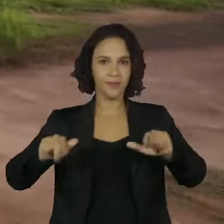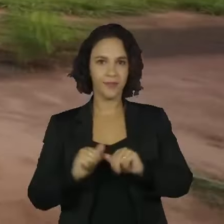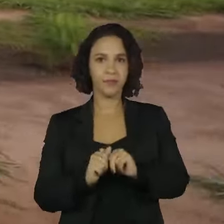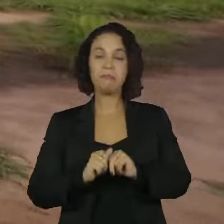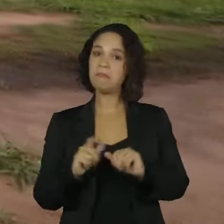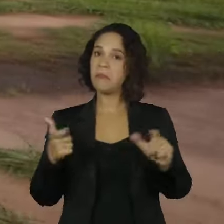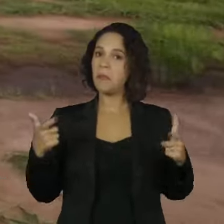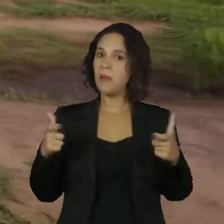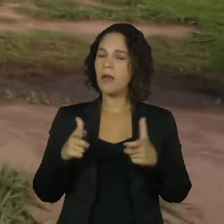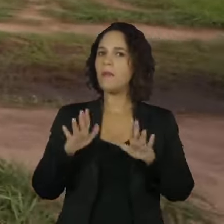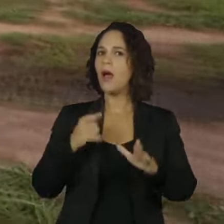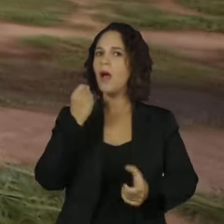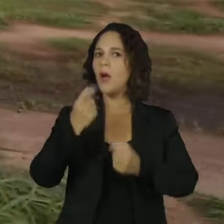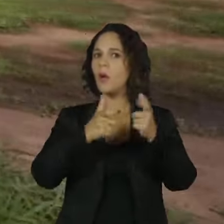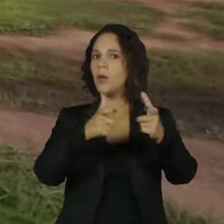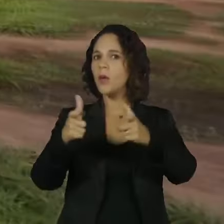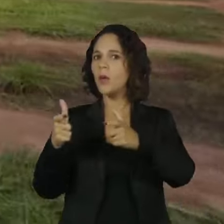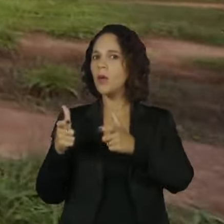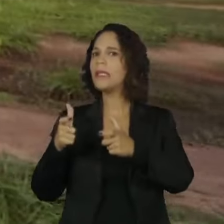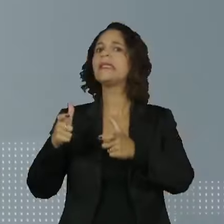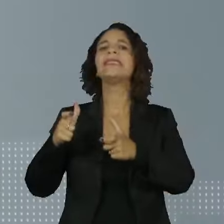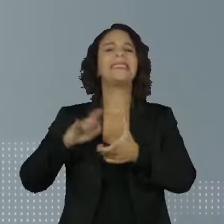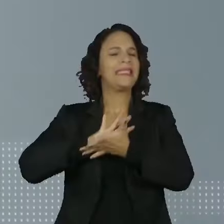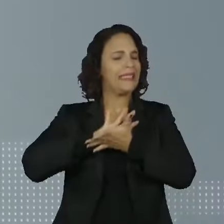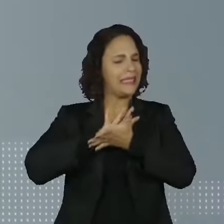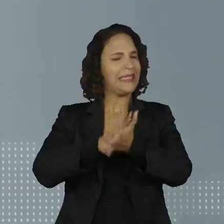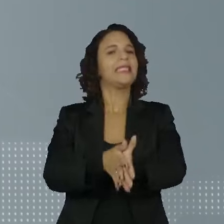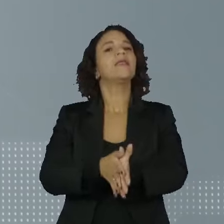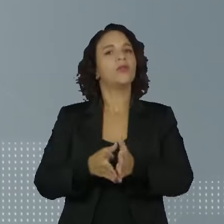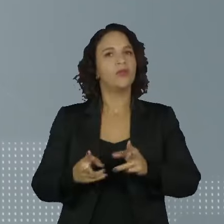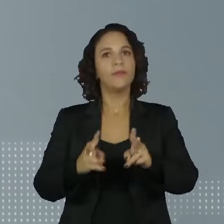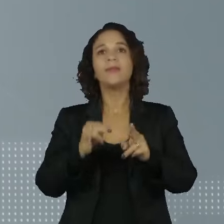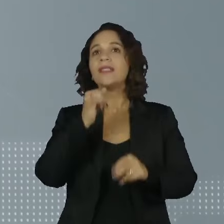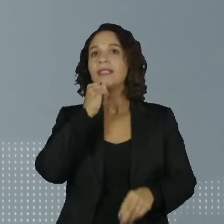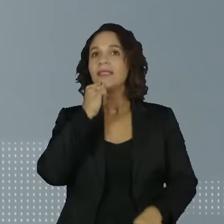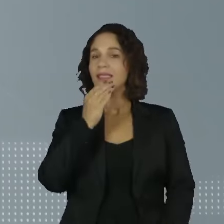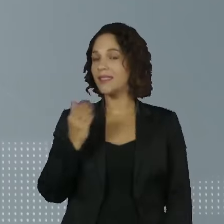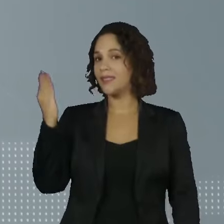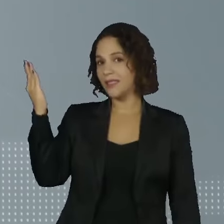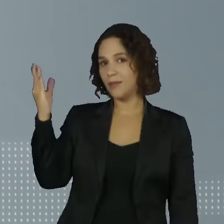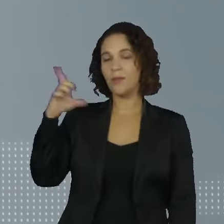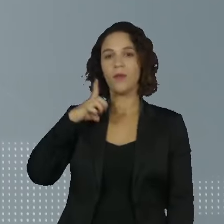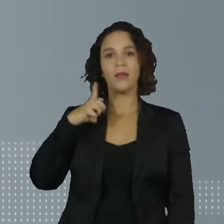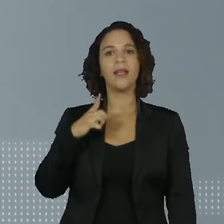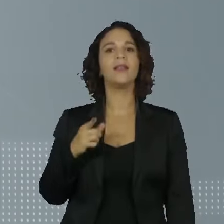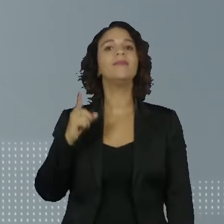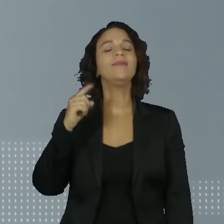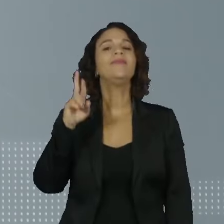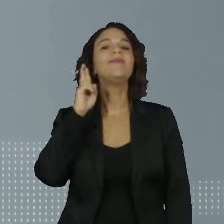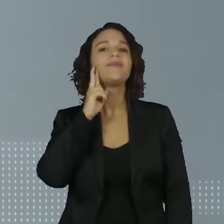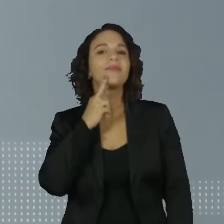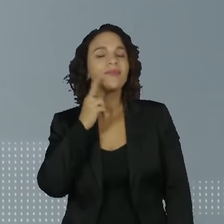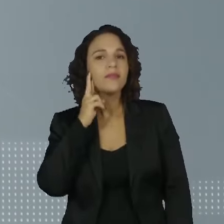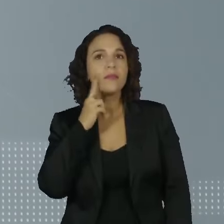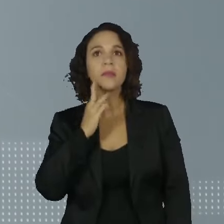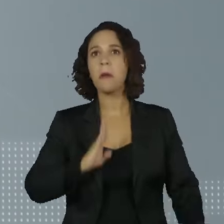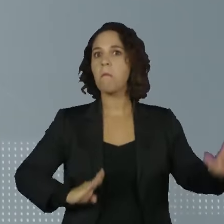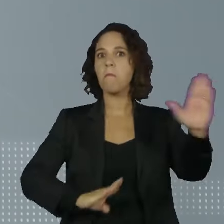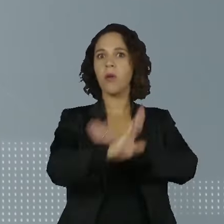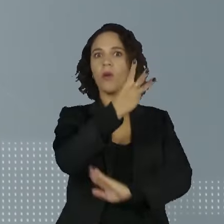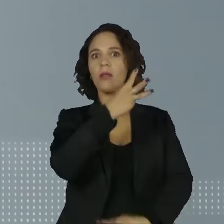geral, há locais onde a destruição segue intensa. Igarapé-Lage, em Rondônia, com crescimento de 300%,